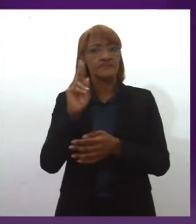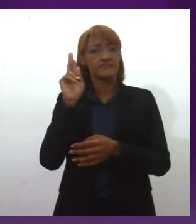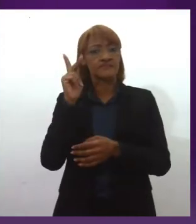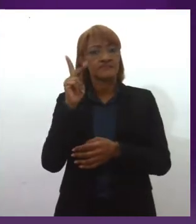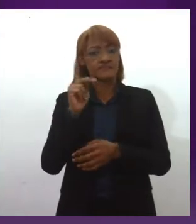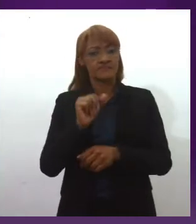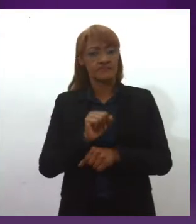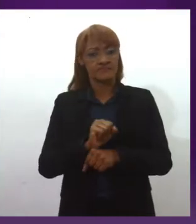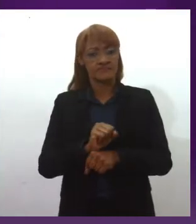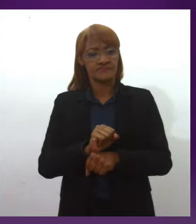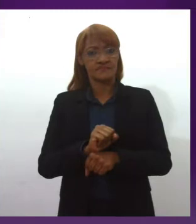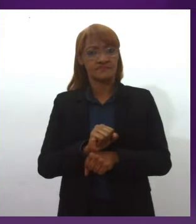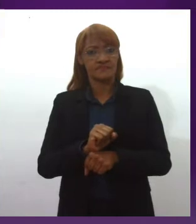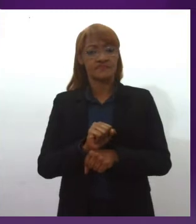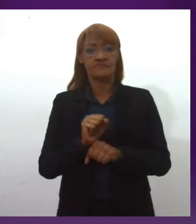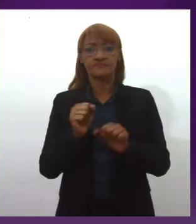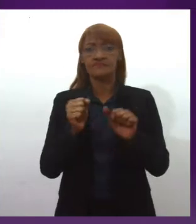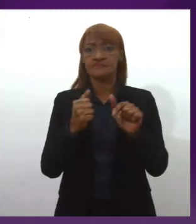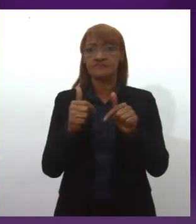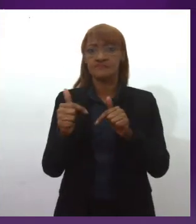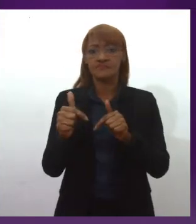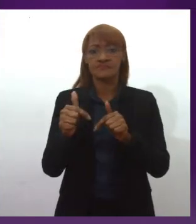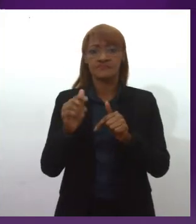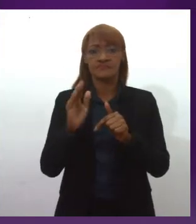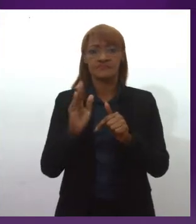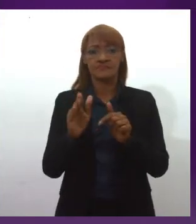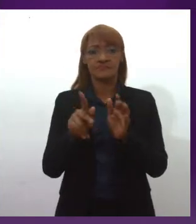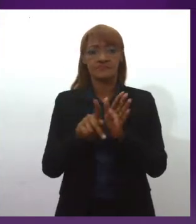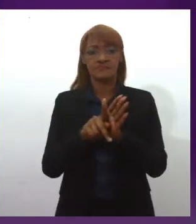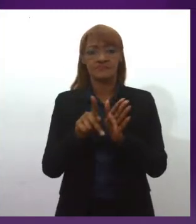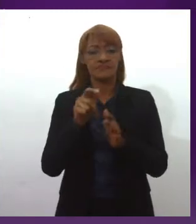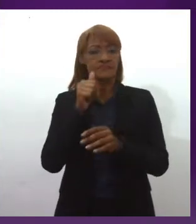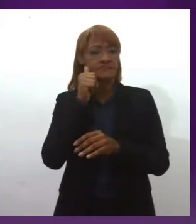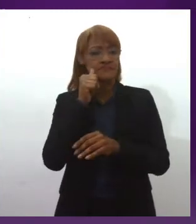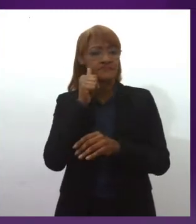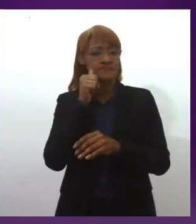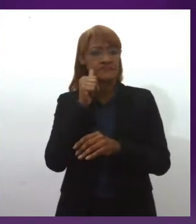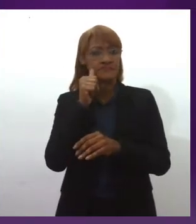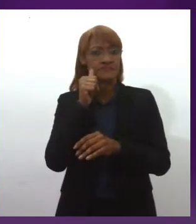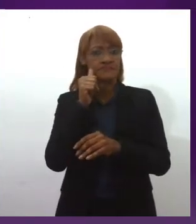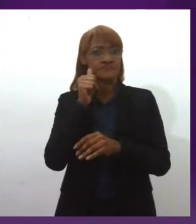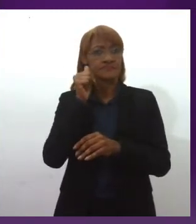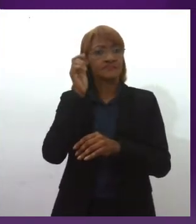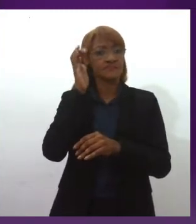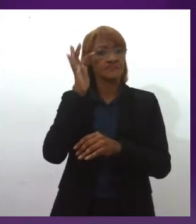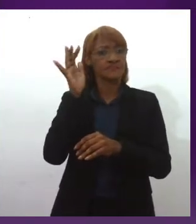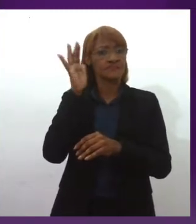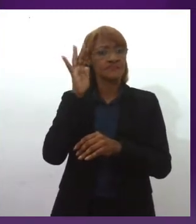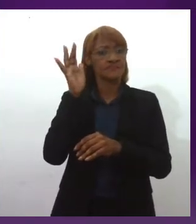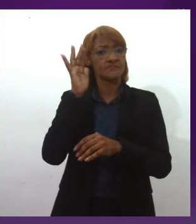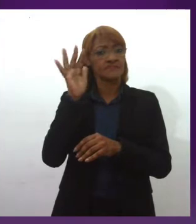Um dos poucos trabalhos aceitos socialmente para as mulheres, um sonho de ascensão às nada bastadas.